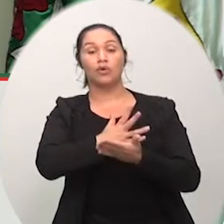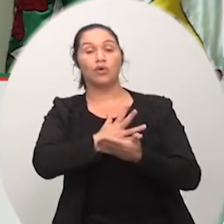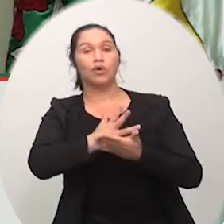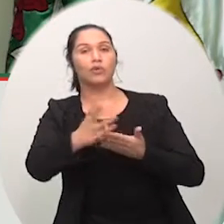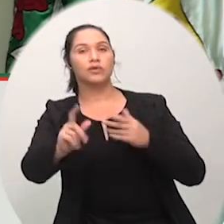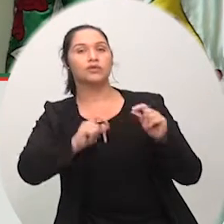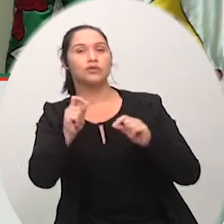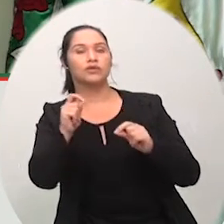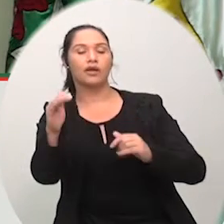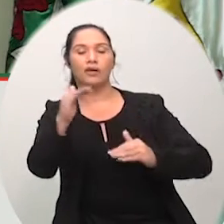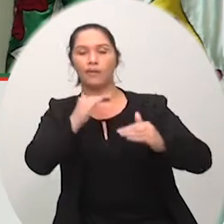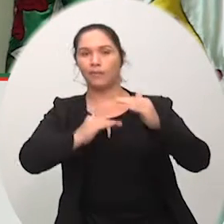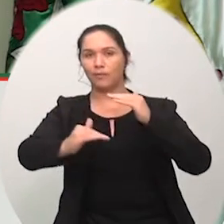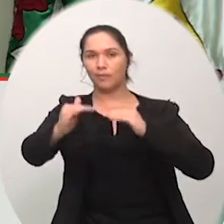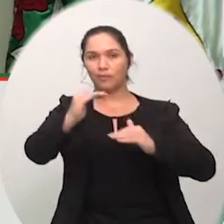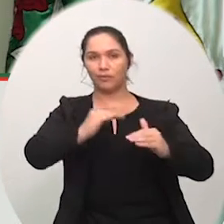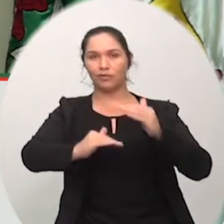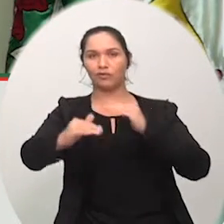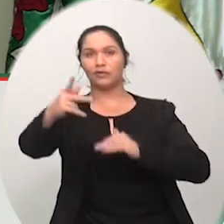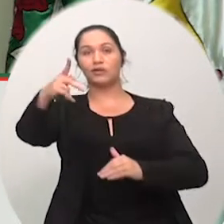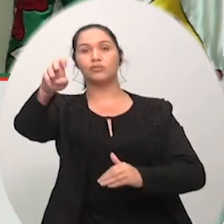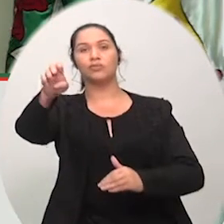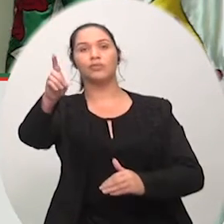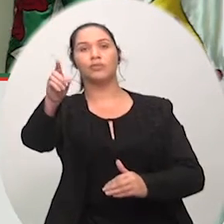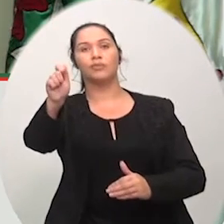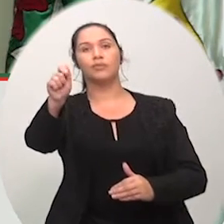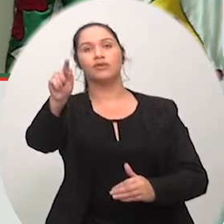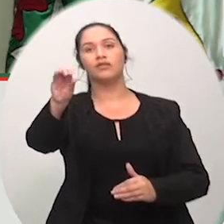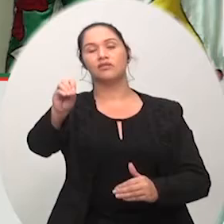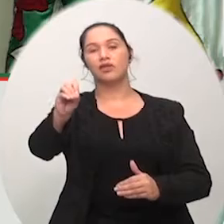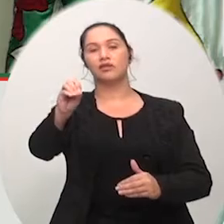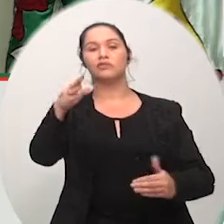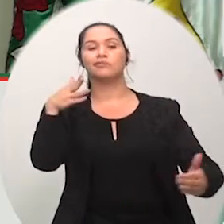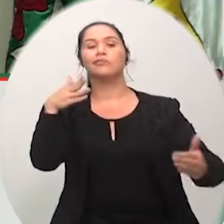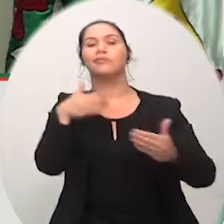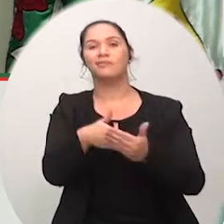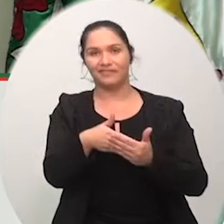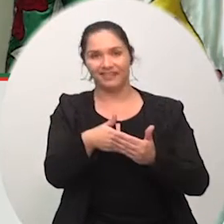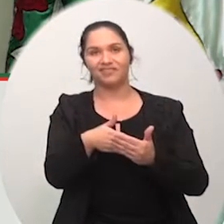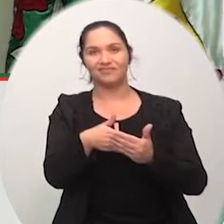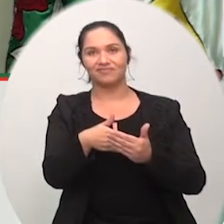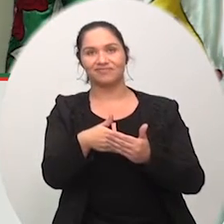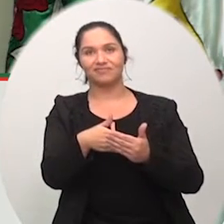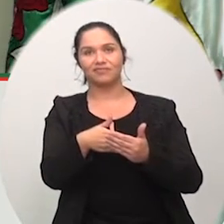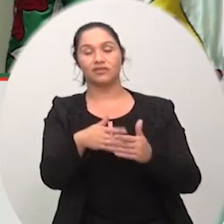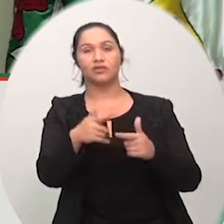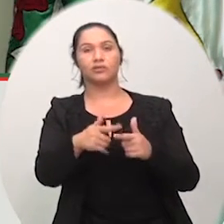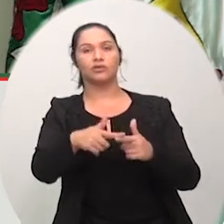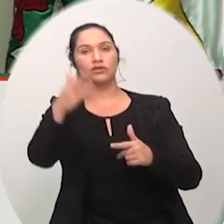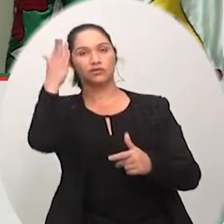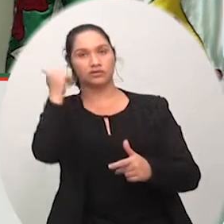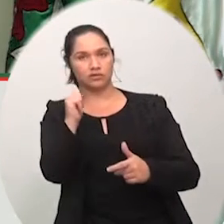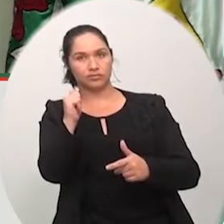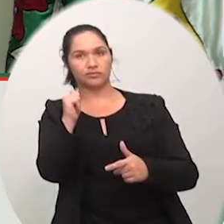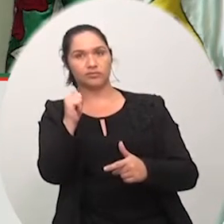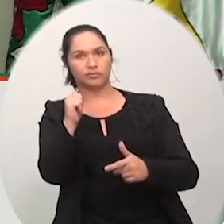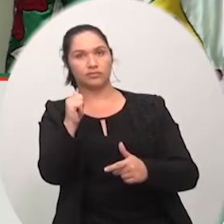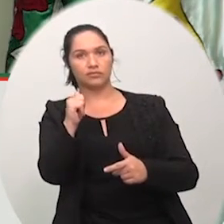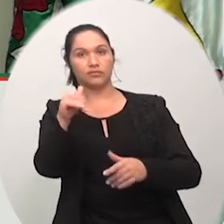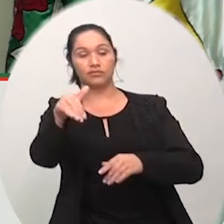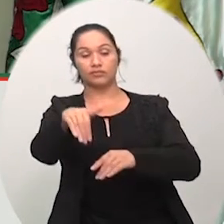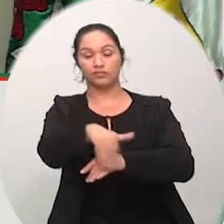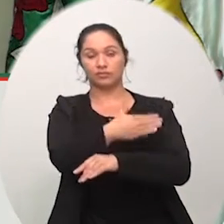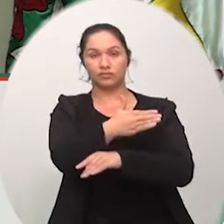essa implantação desses pedágios nós sabemos da necessidade de manutenção das estradas aliás só no Brasil